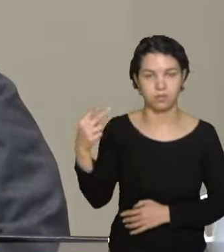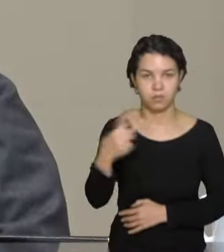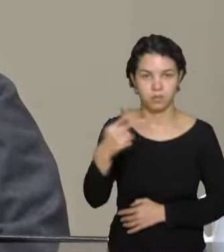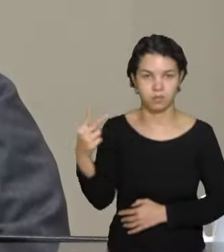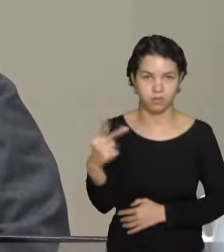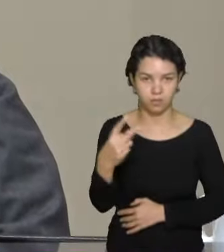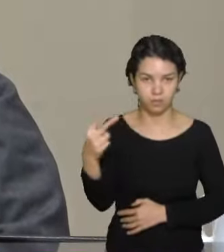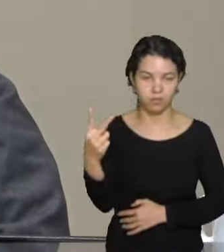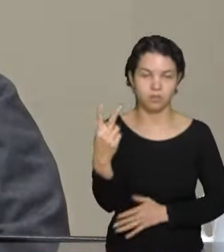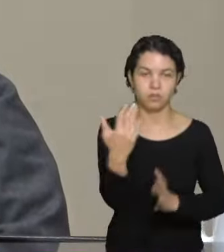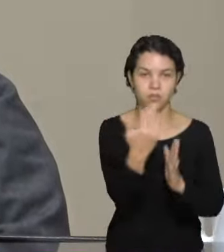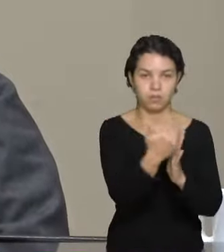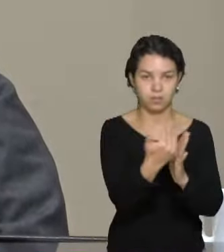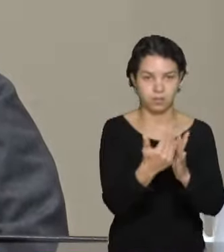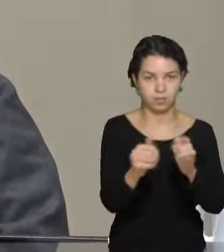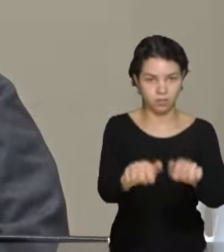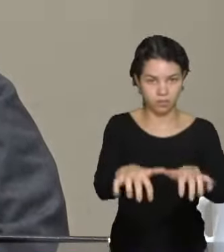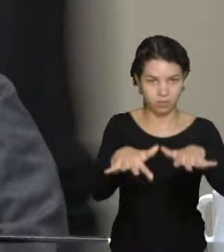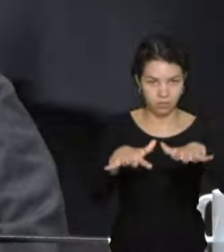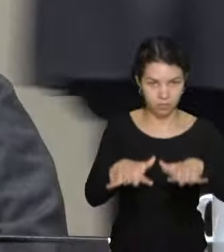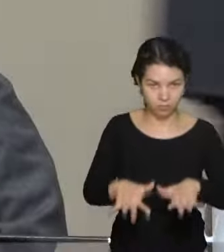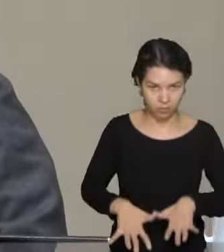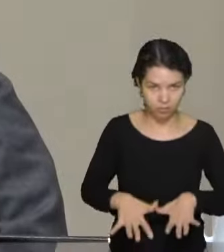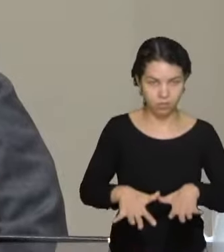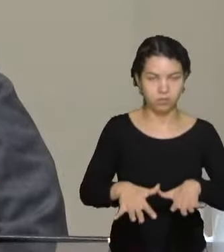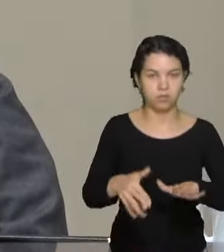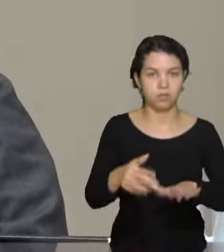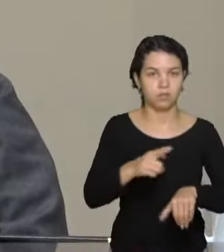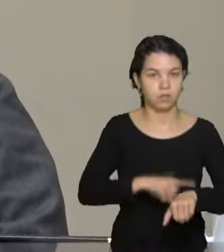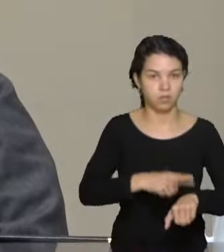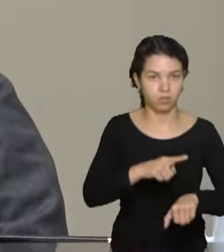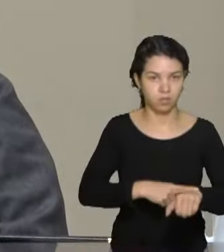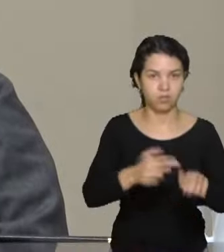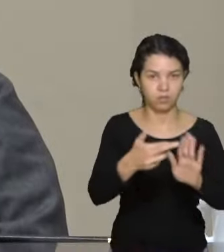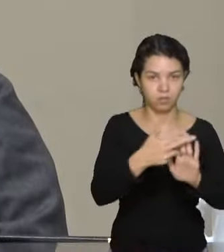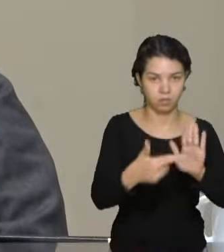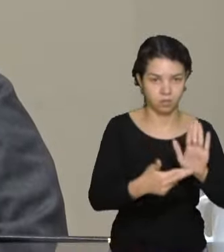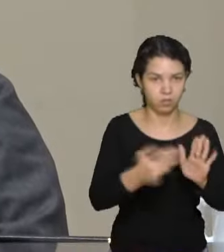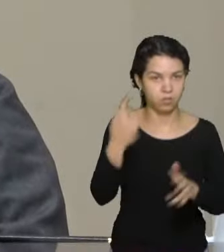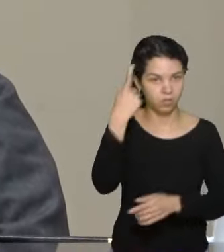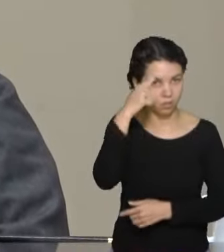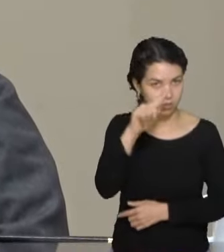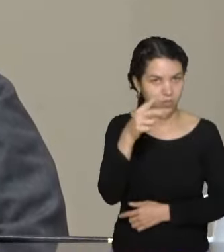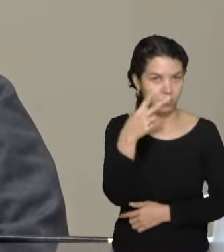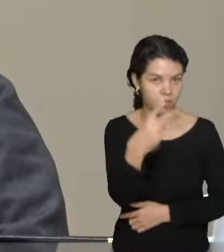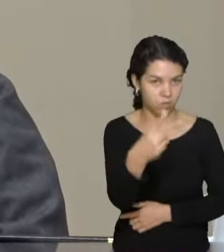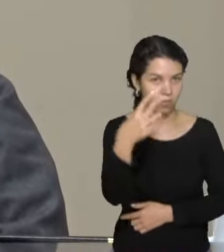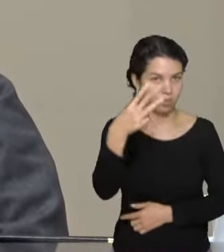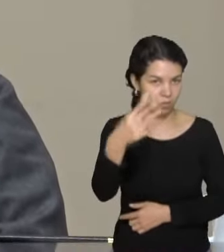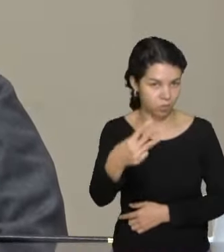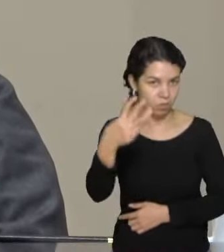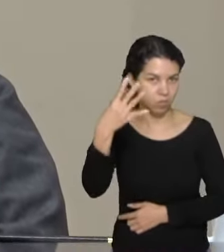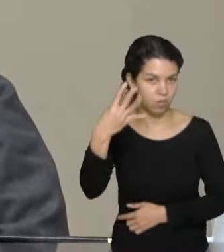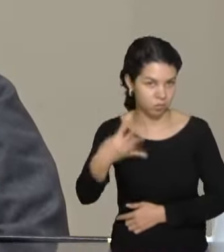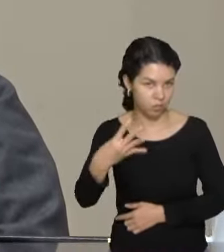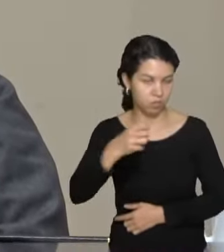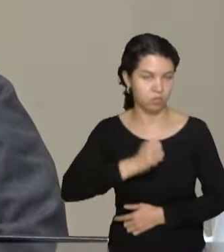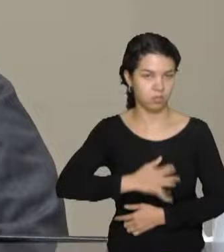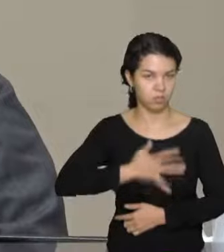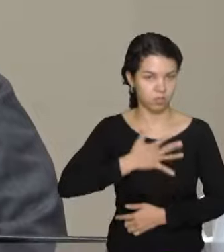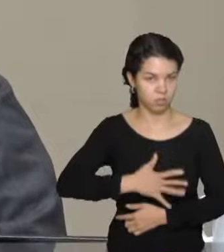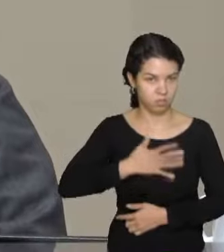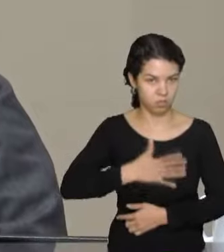ordinárias em horário regimental nos dias 2, 13 e 4 de agosto e que não haverá